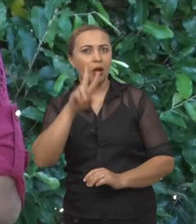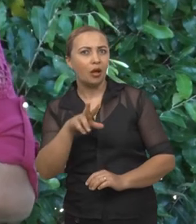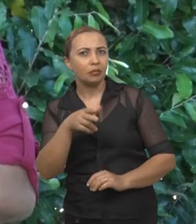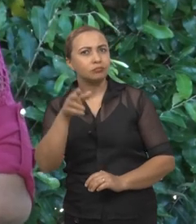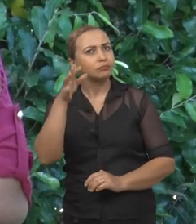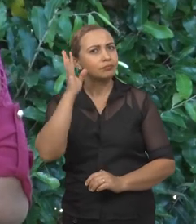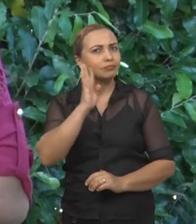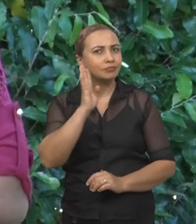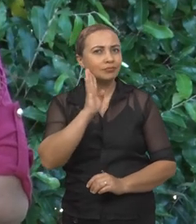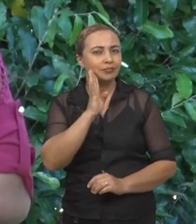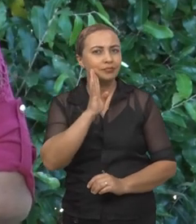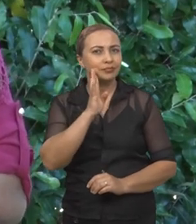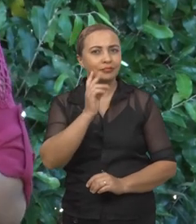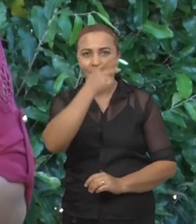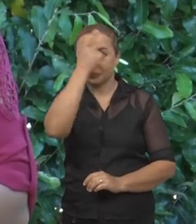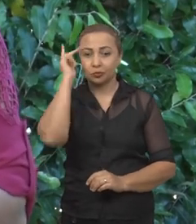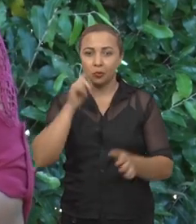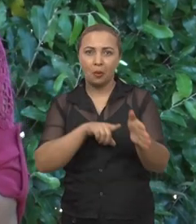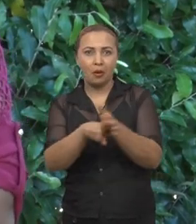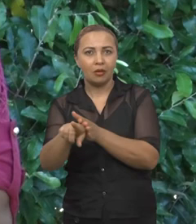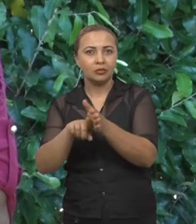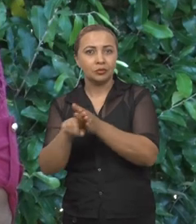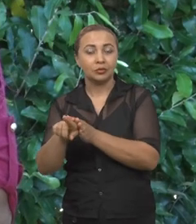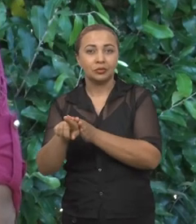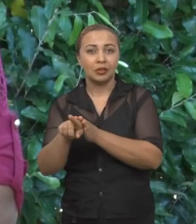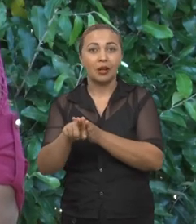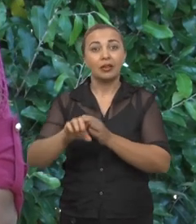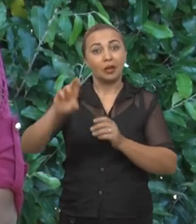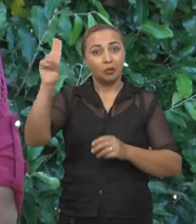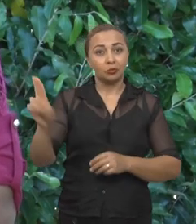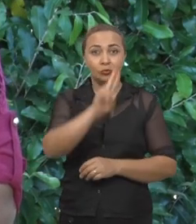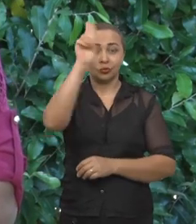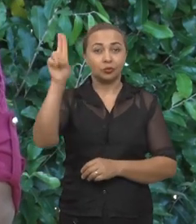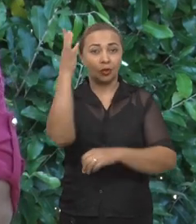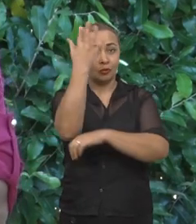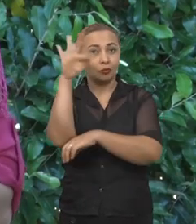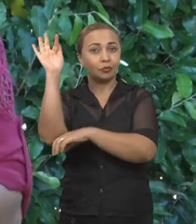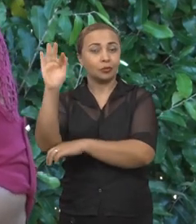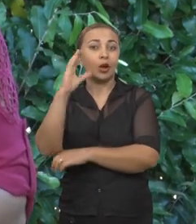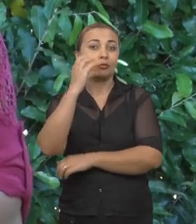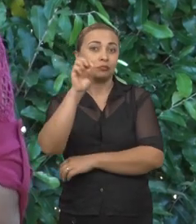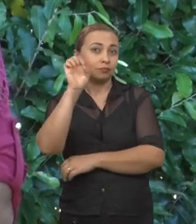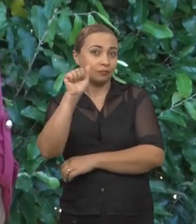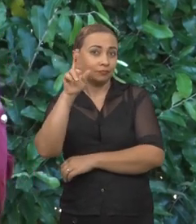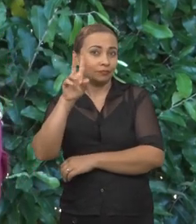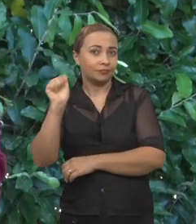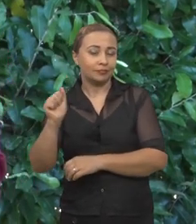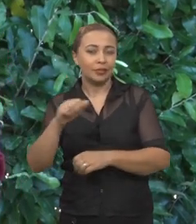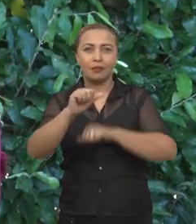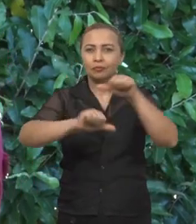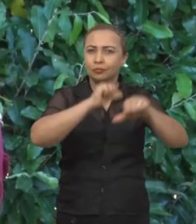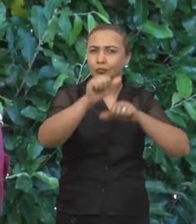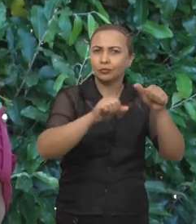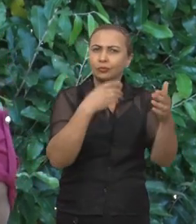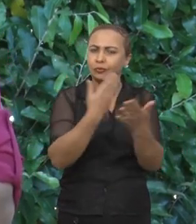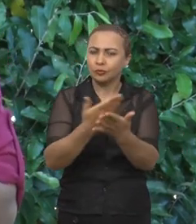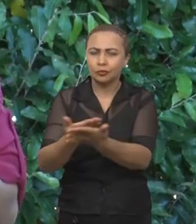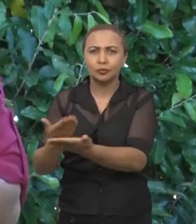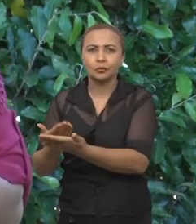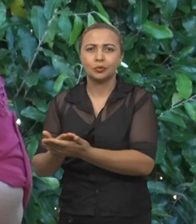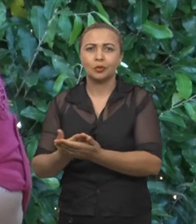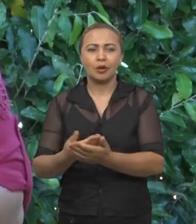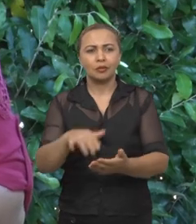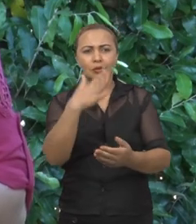Olha só que interessante! Cientistas da Universidade Federal do Ceará vêm desenvolvendo uma série de estudos na área de